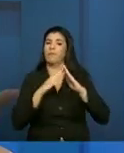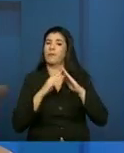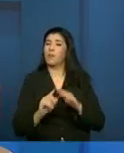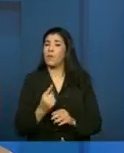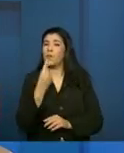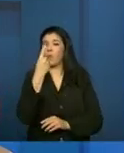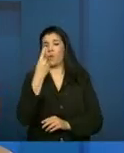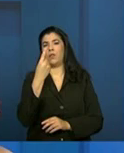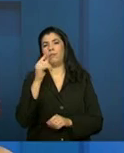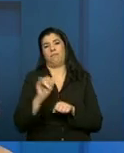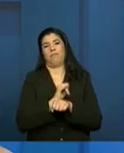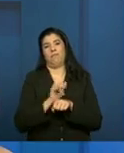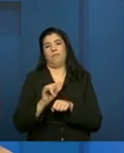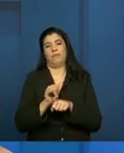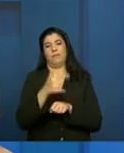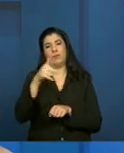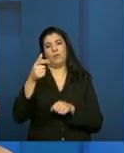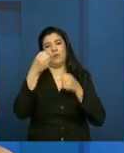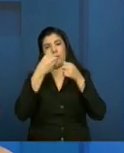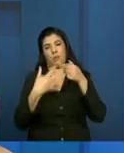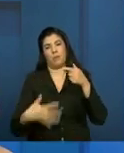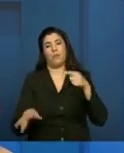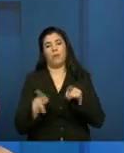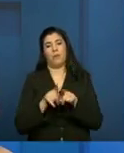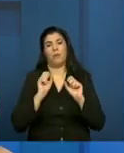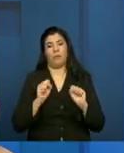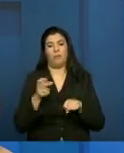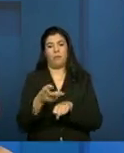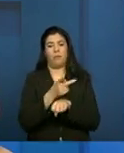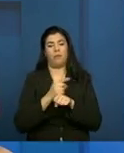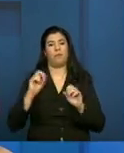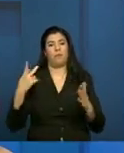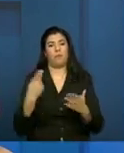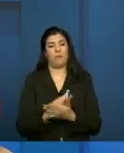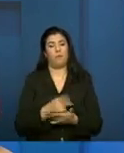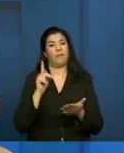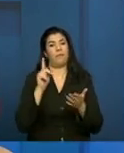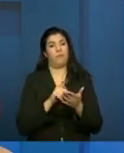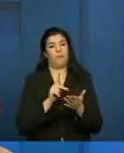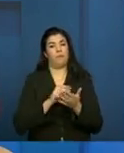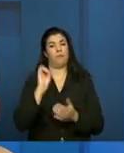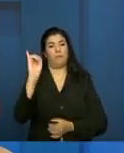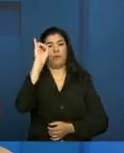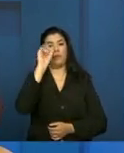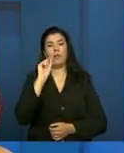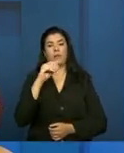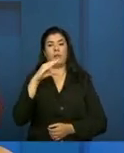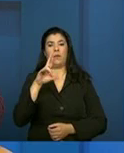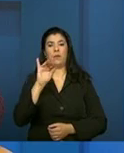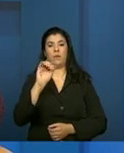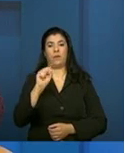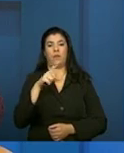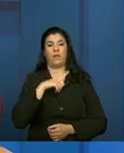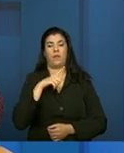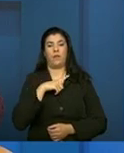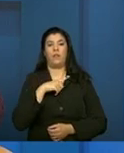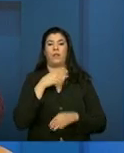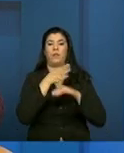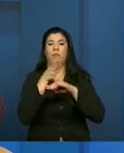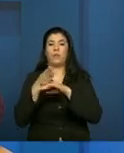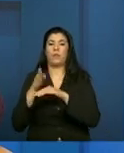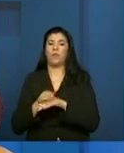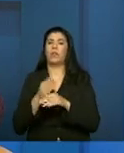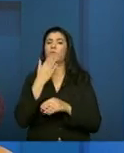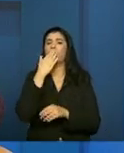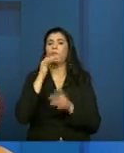uma dessas estratégias. E para que essa buscativa também aconteça e seja efetiva, é importante que o CRAS tenha acesso a informações,